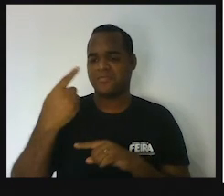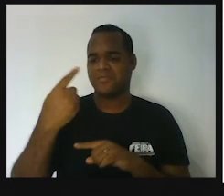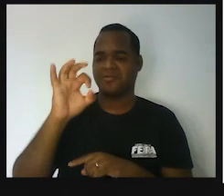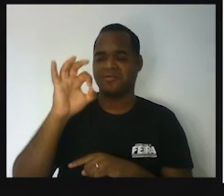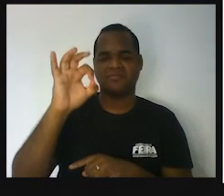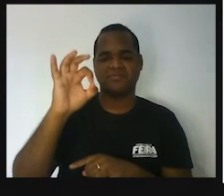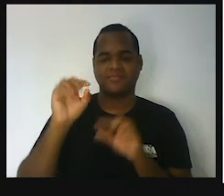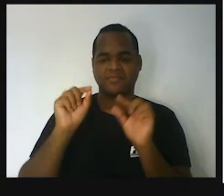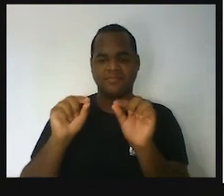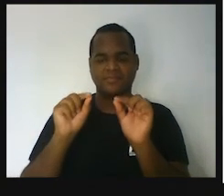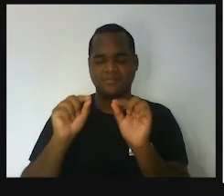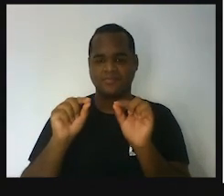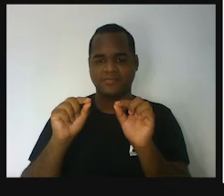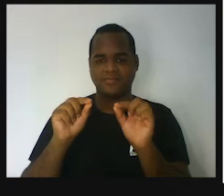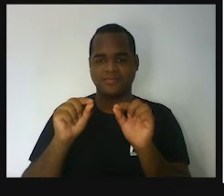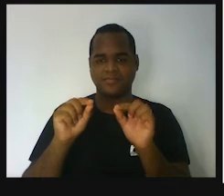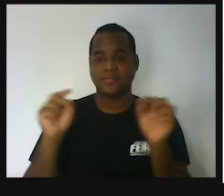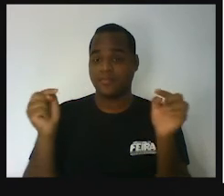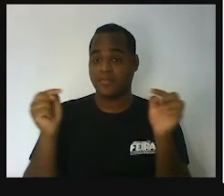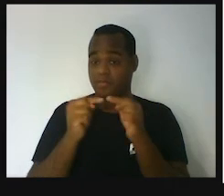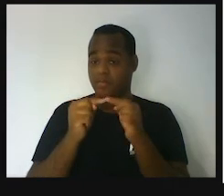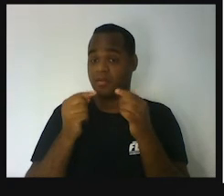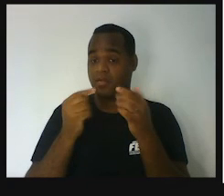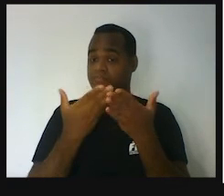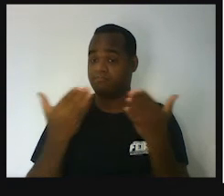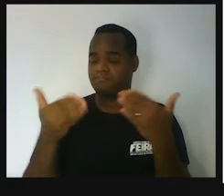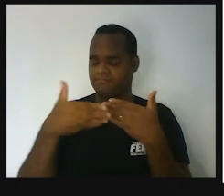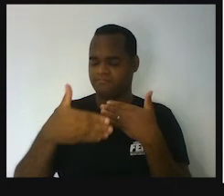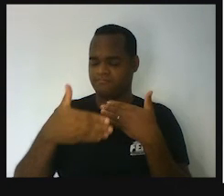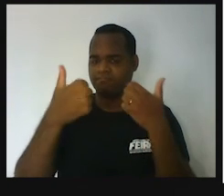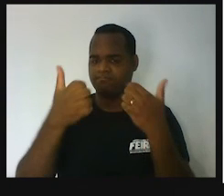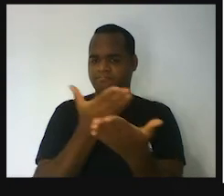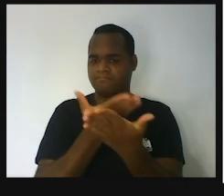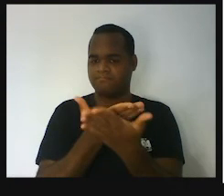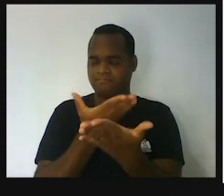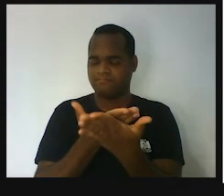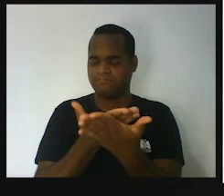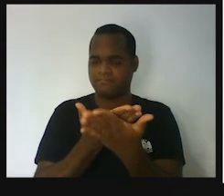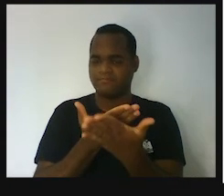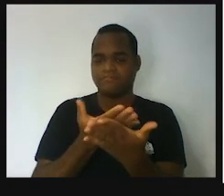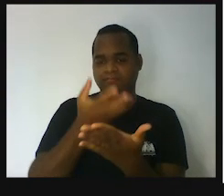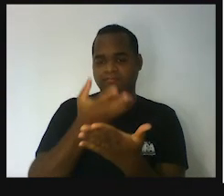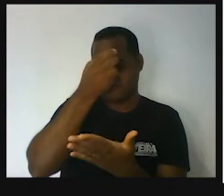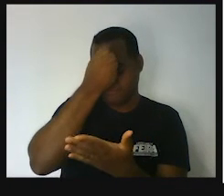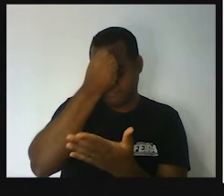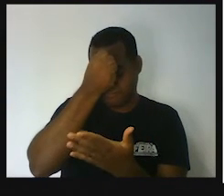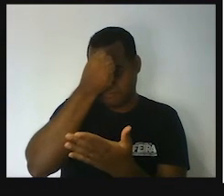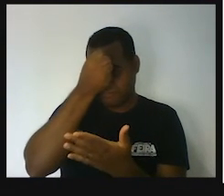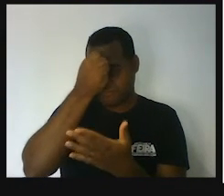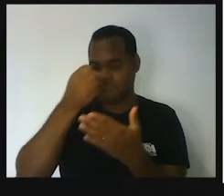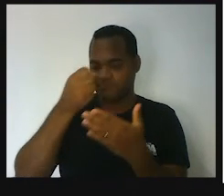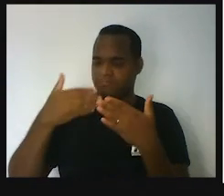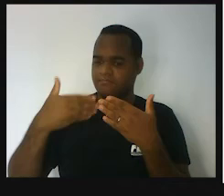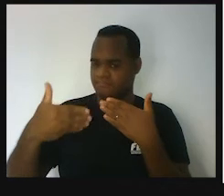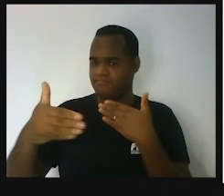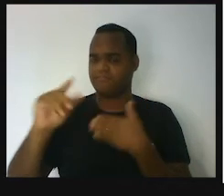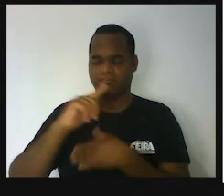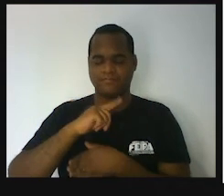Porque isso tem a ver com uma coisa que você vai estudar um pouco mais à frente.